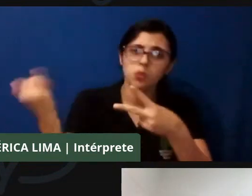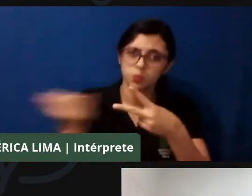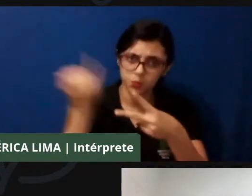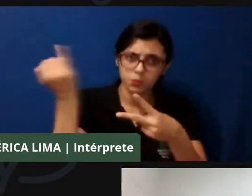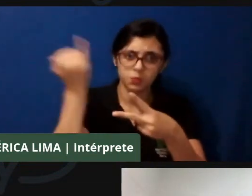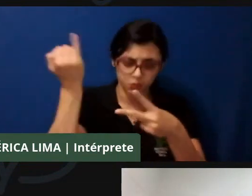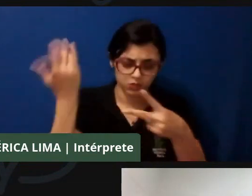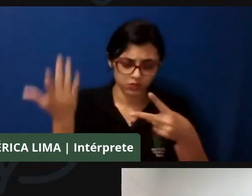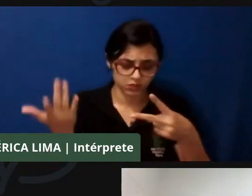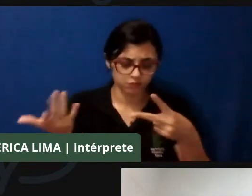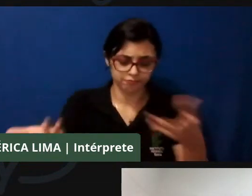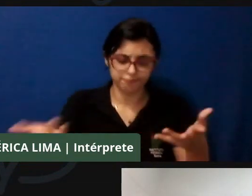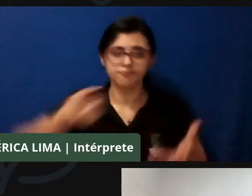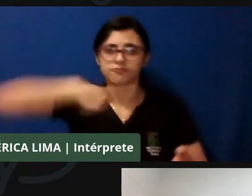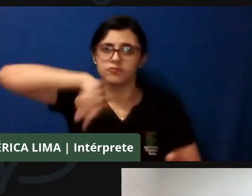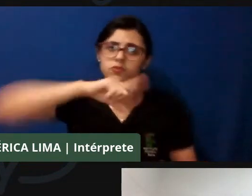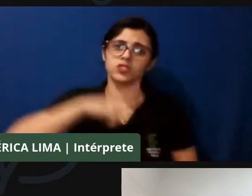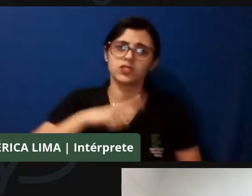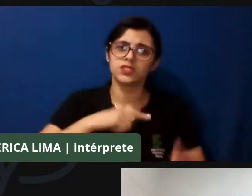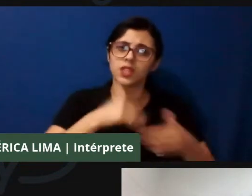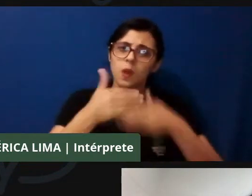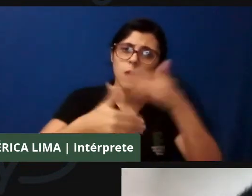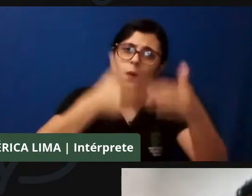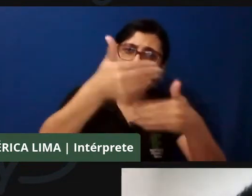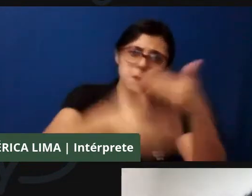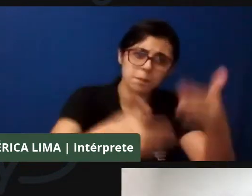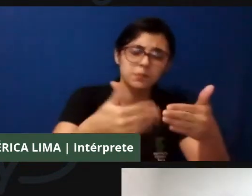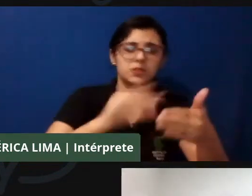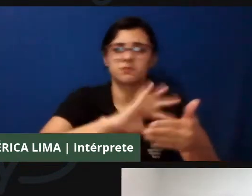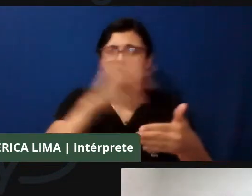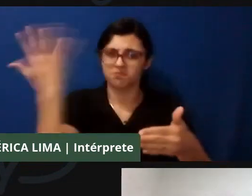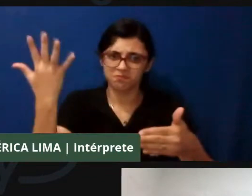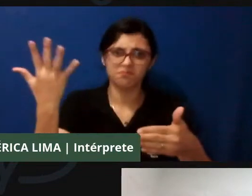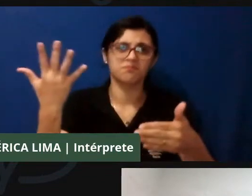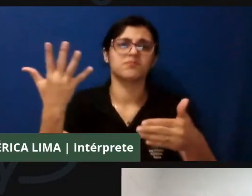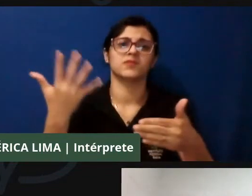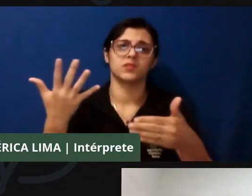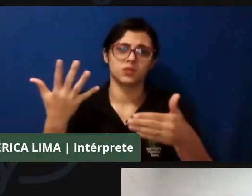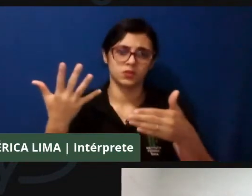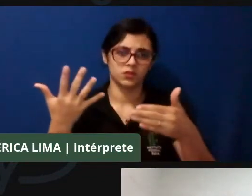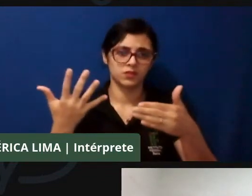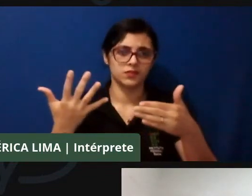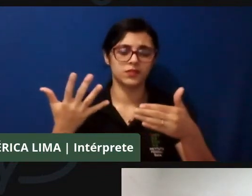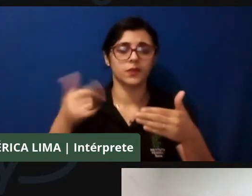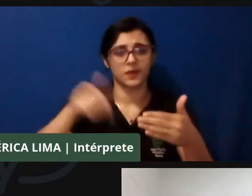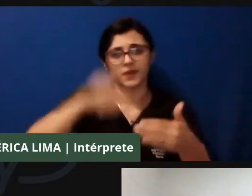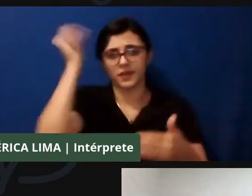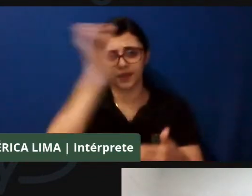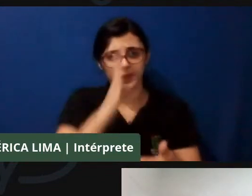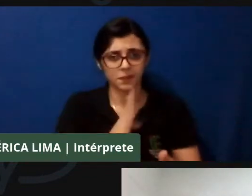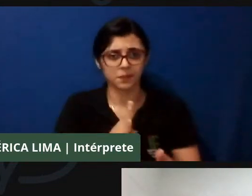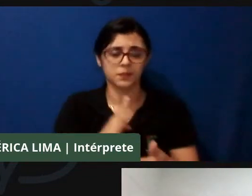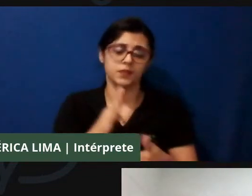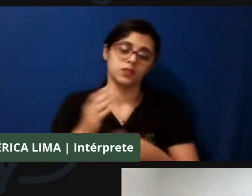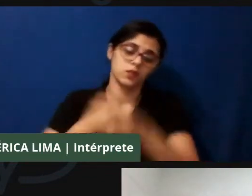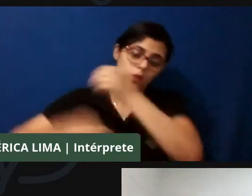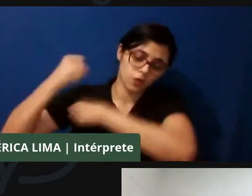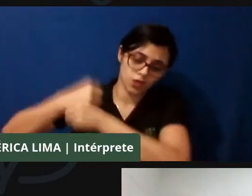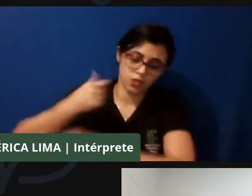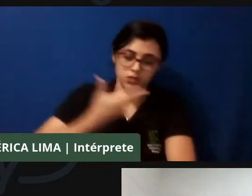tem um processo de ruptura ocorrido no Brasil, né? O golpe ocorrido no Brasil em 2016